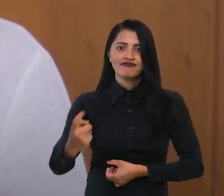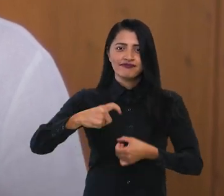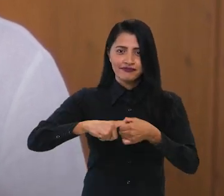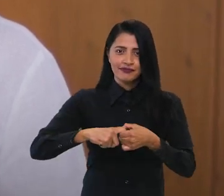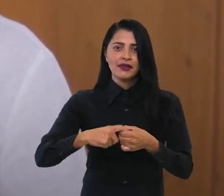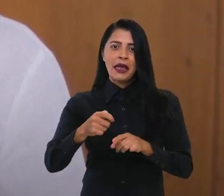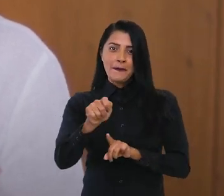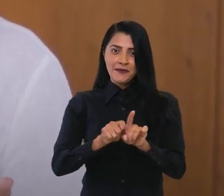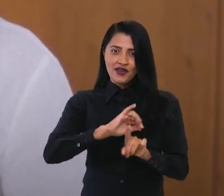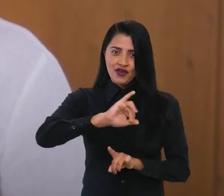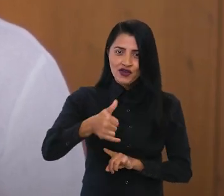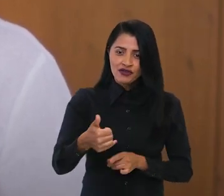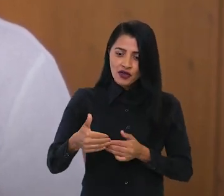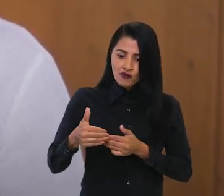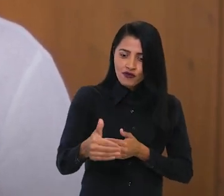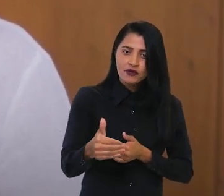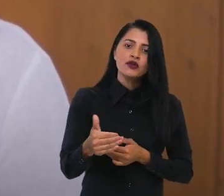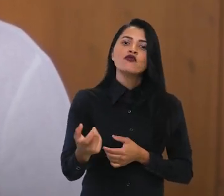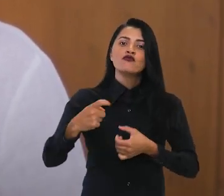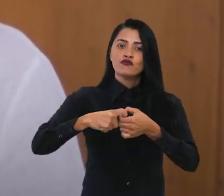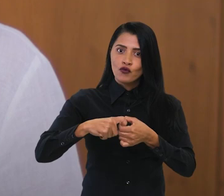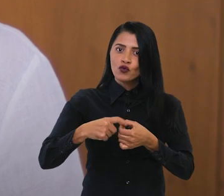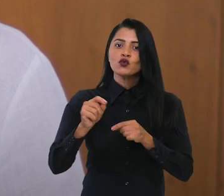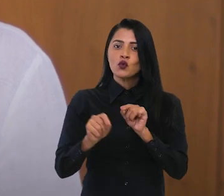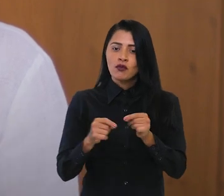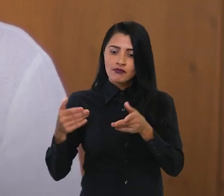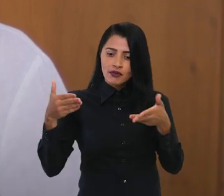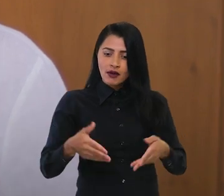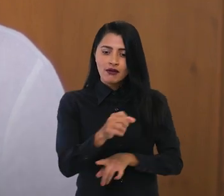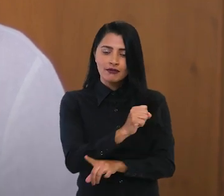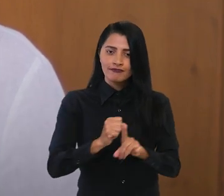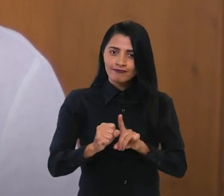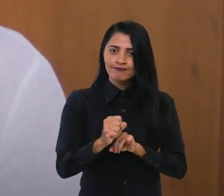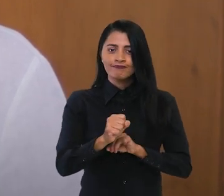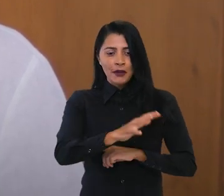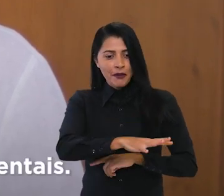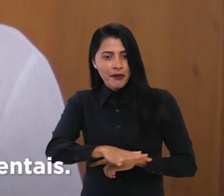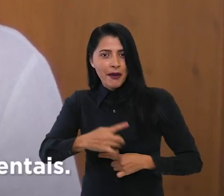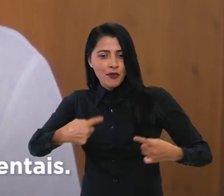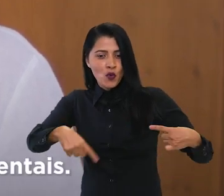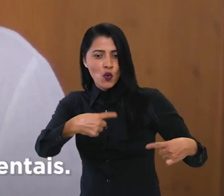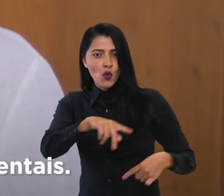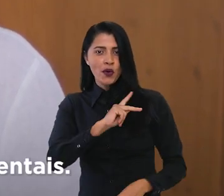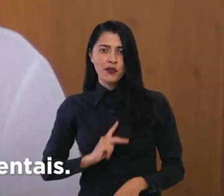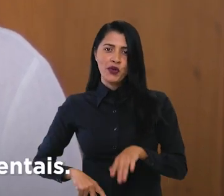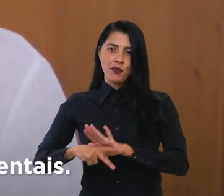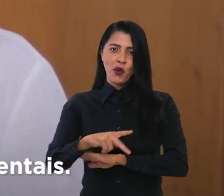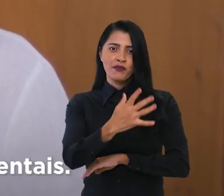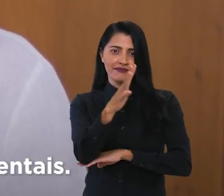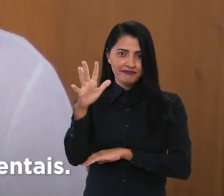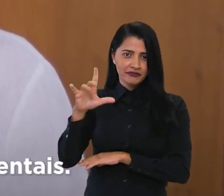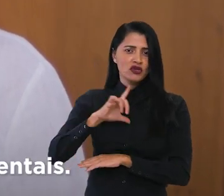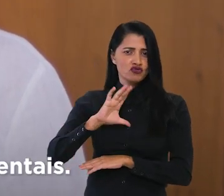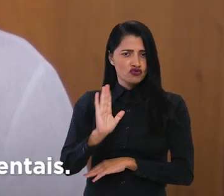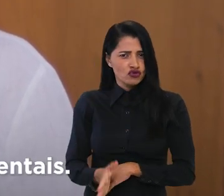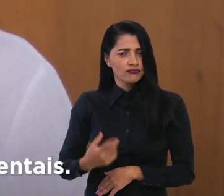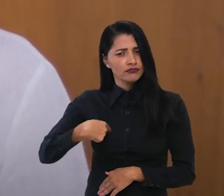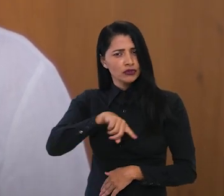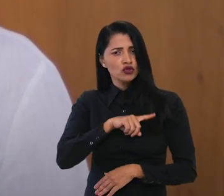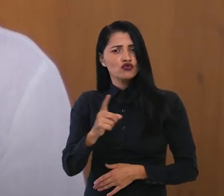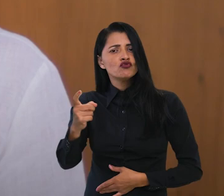últimos anos. Desde janeiro, foi recomposta a participação social em todas as políticas públicas